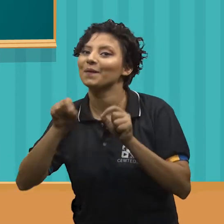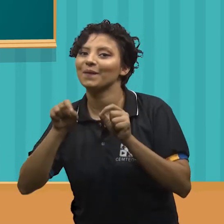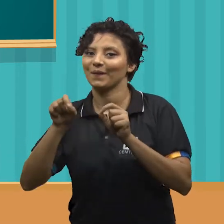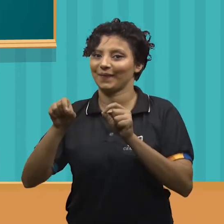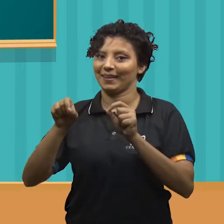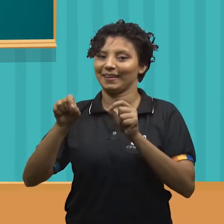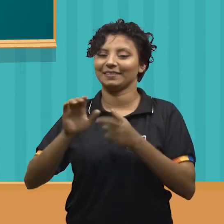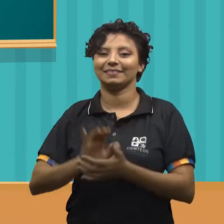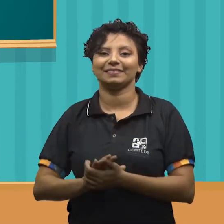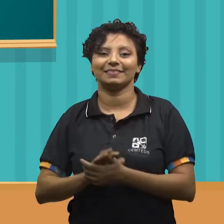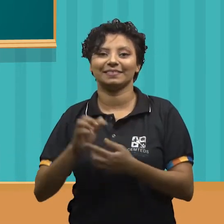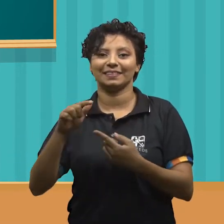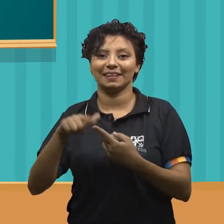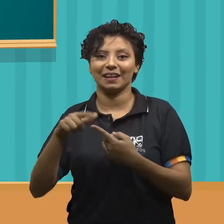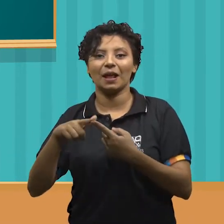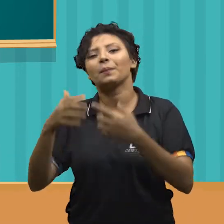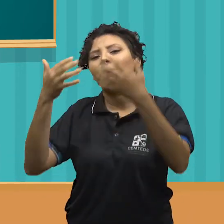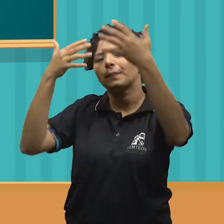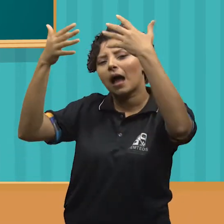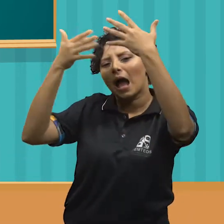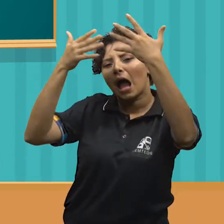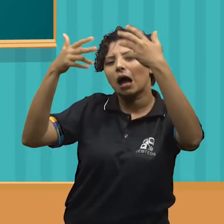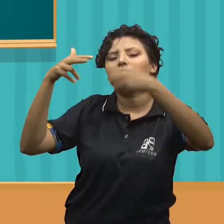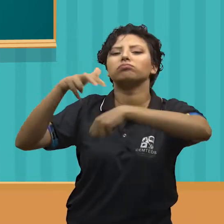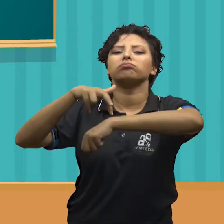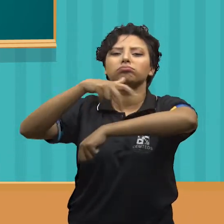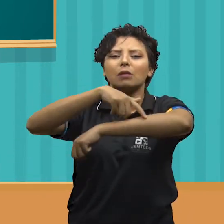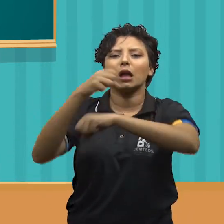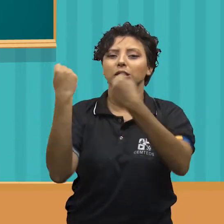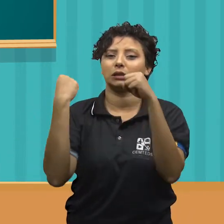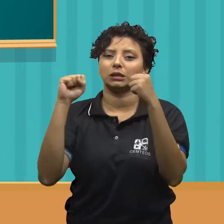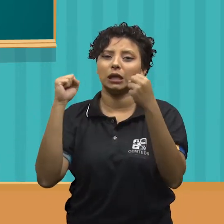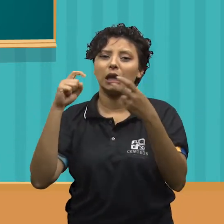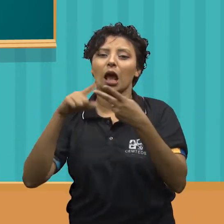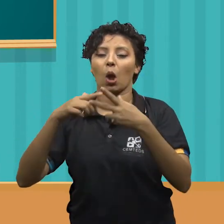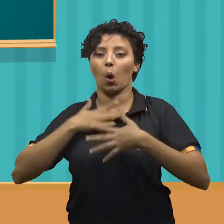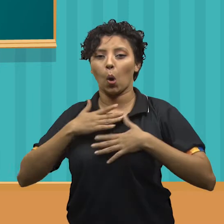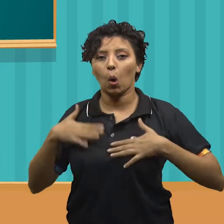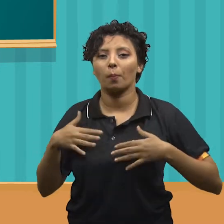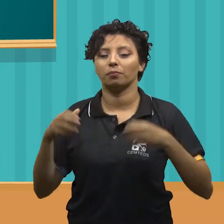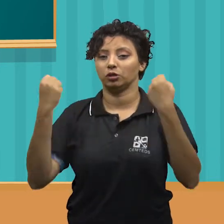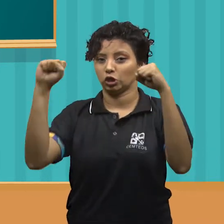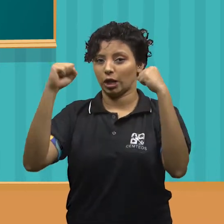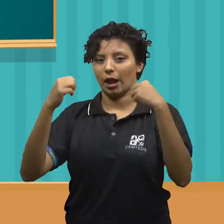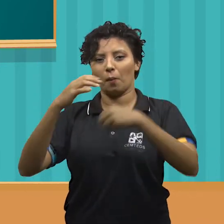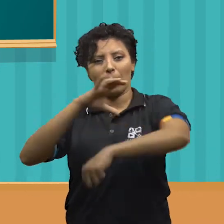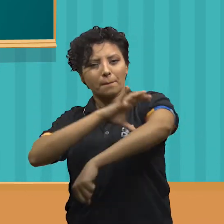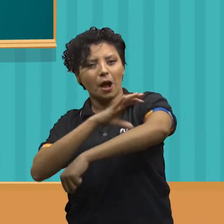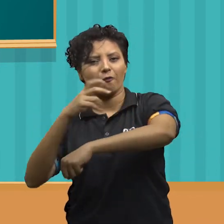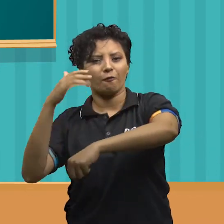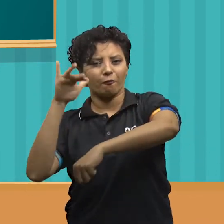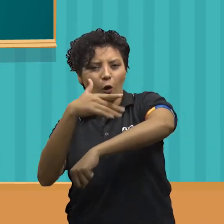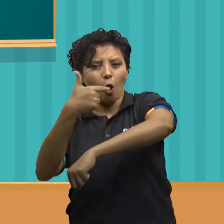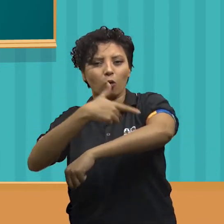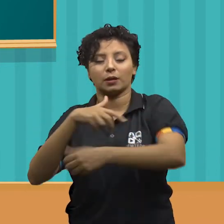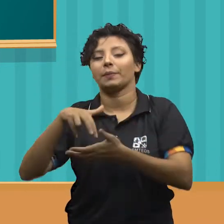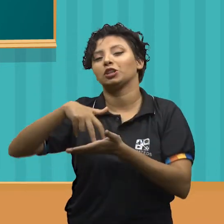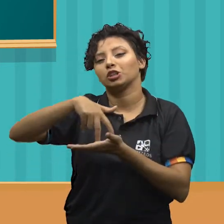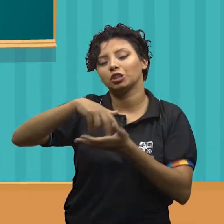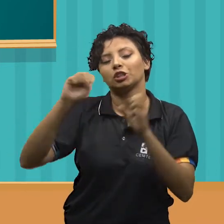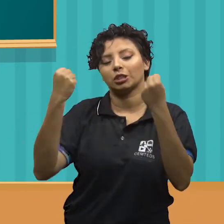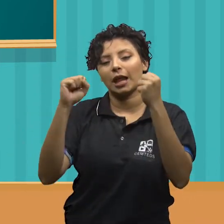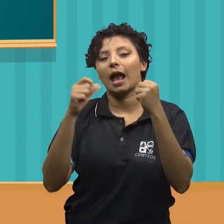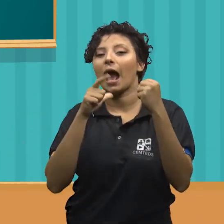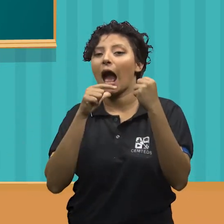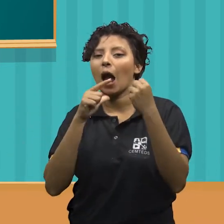podemos citar ginástica cerebral, ginástica laboral, ginástica localizada, hidroginástica e a